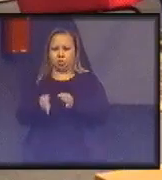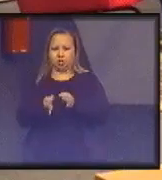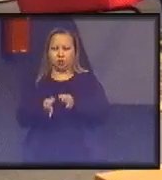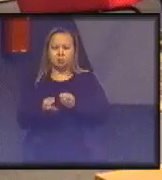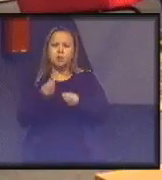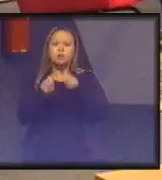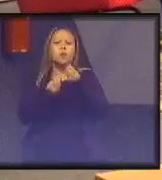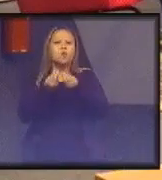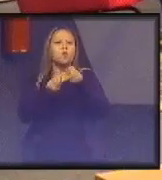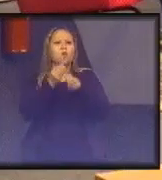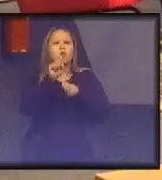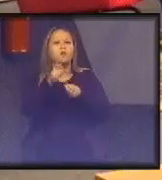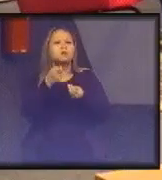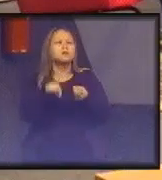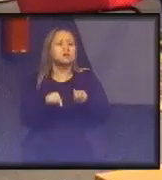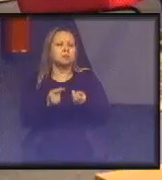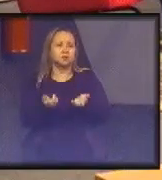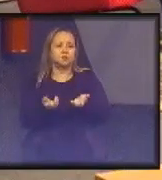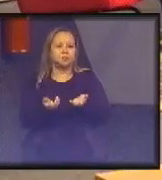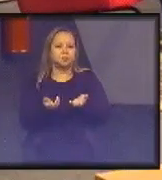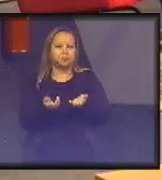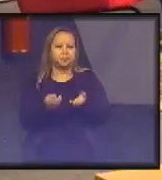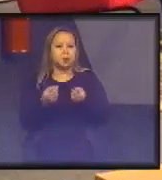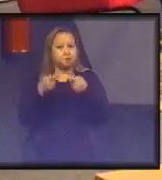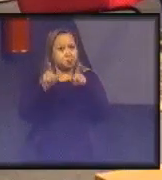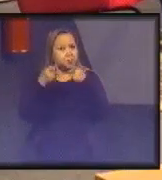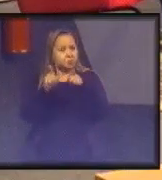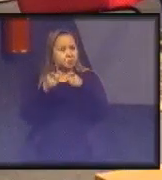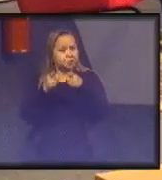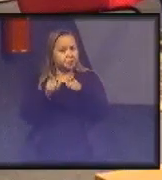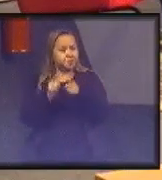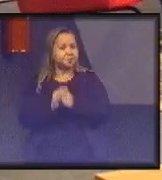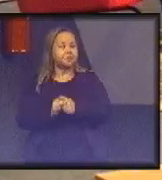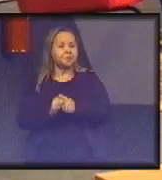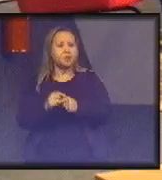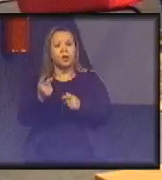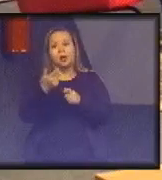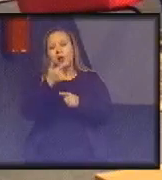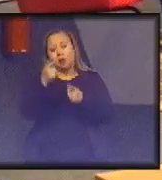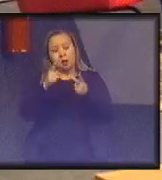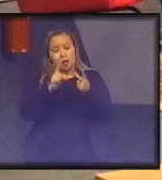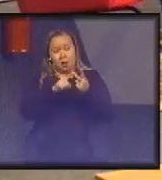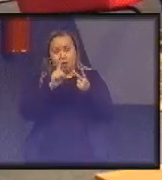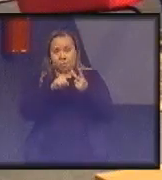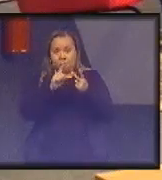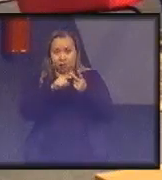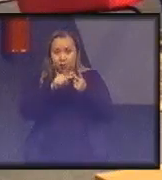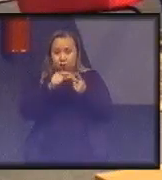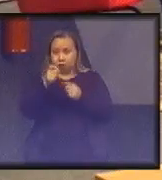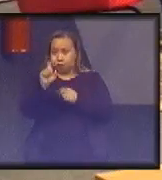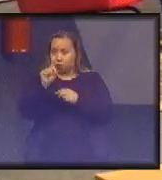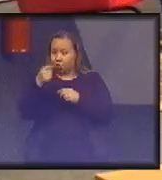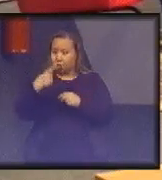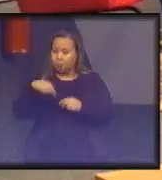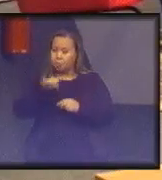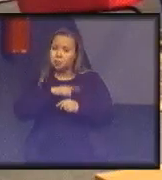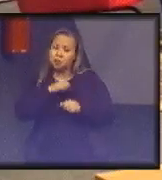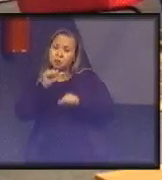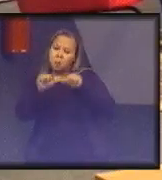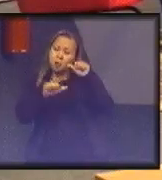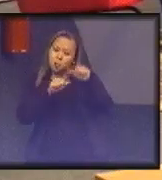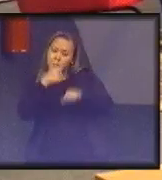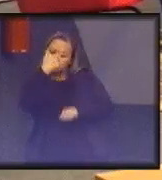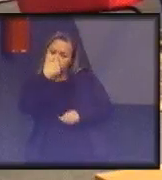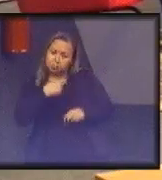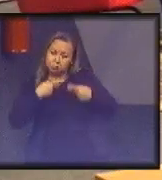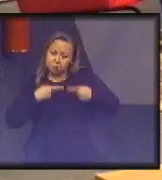é que seria isso? Então, na medida do possível, é uma provocação. E uma segunda é que a gente precisa mudar o comportamento